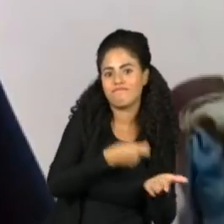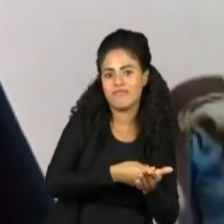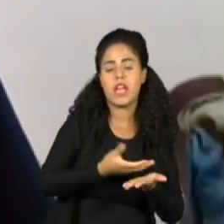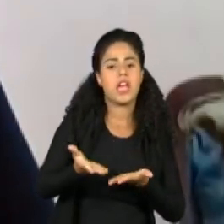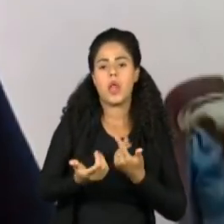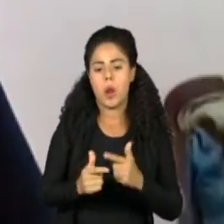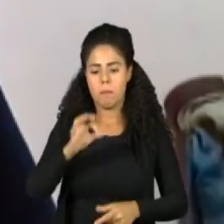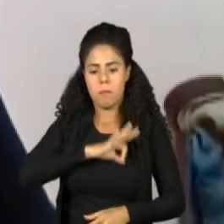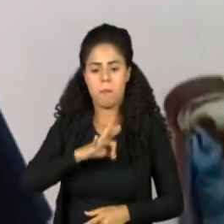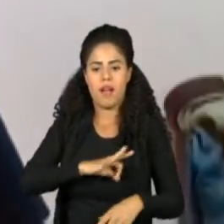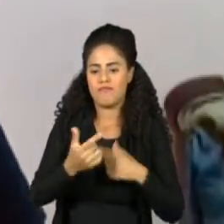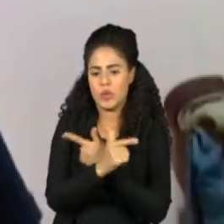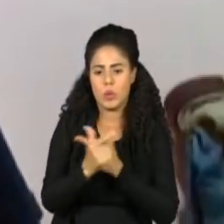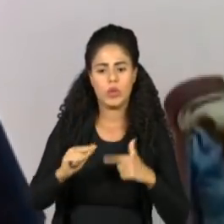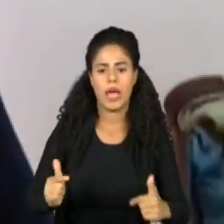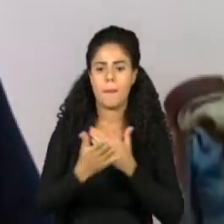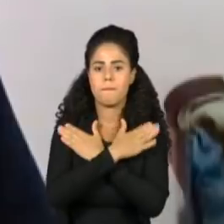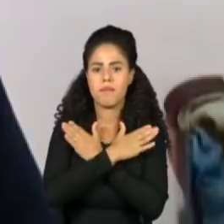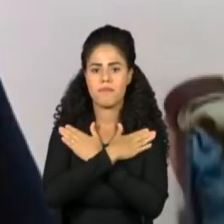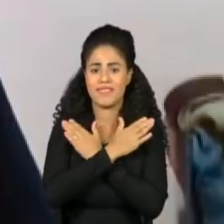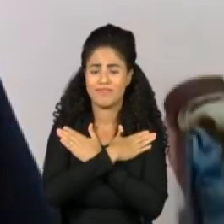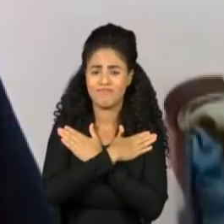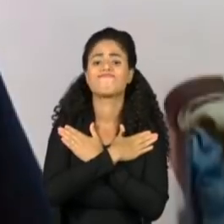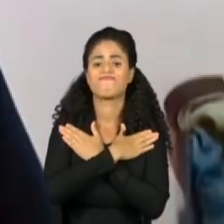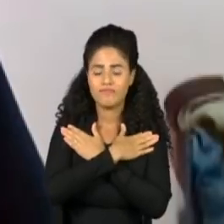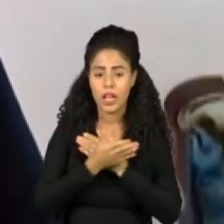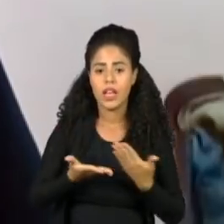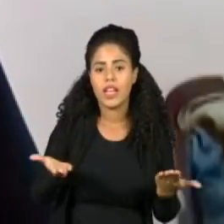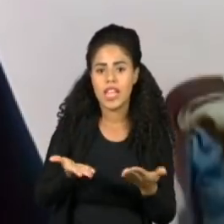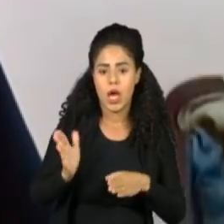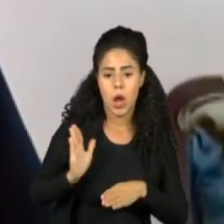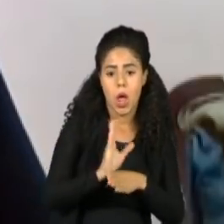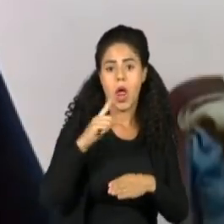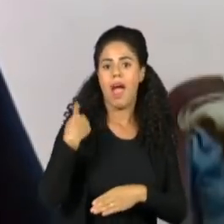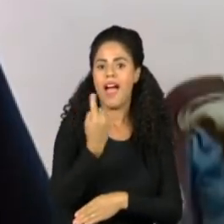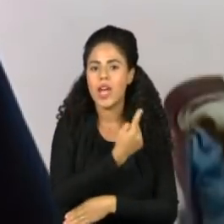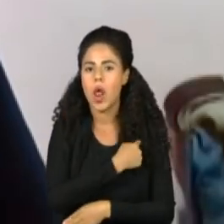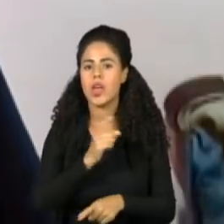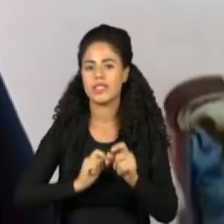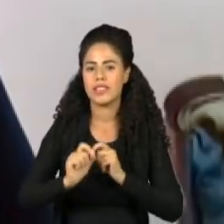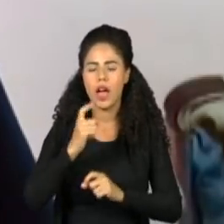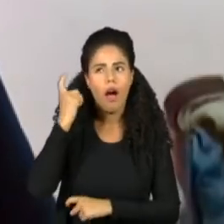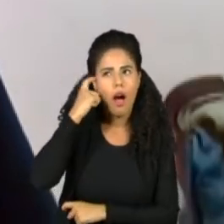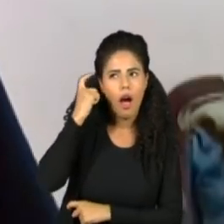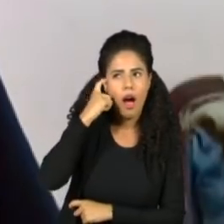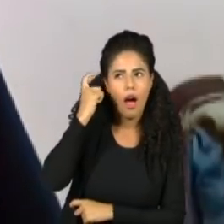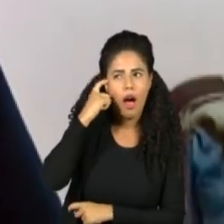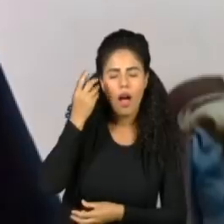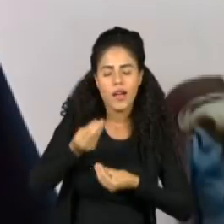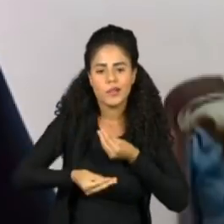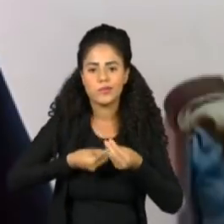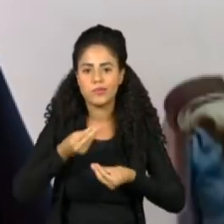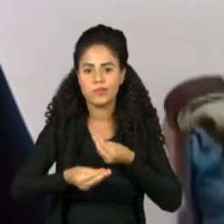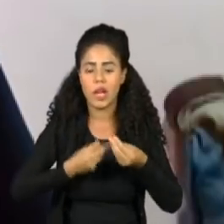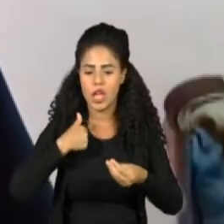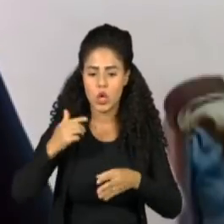renda porque tinha perdido o emprego. Então, a gente não pode... Estava pensando em